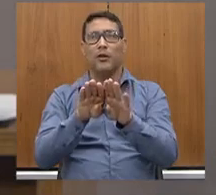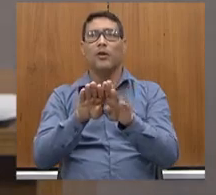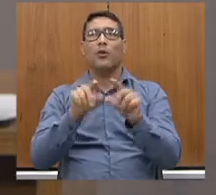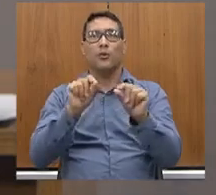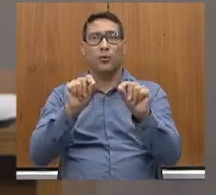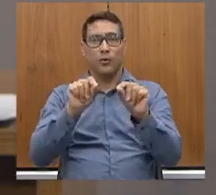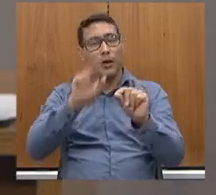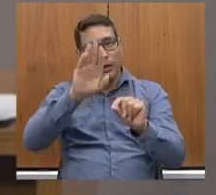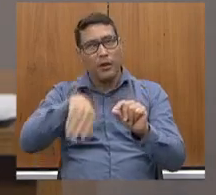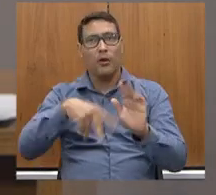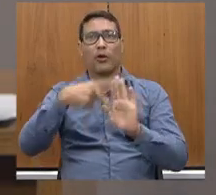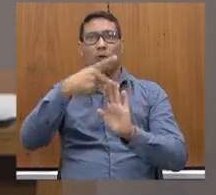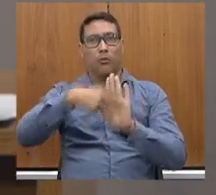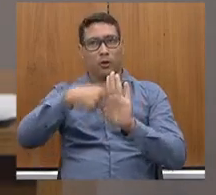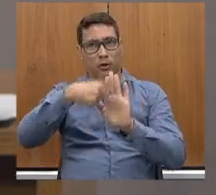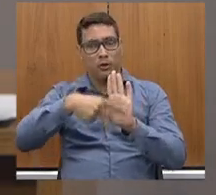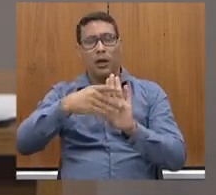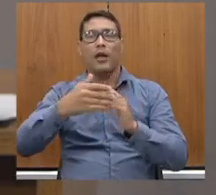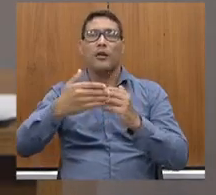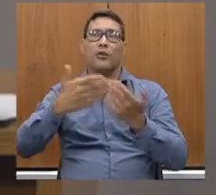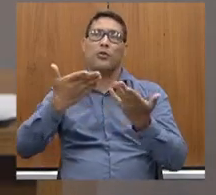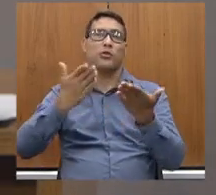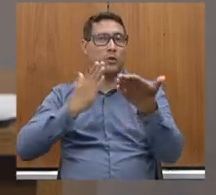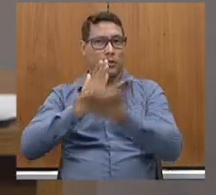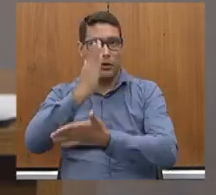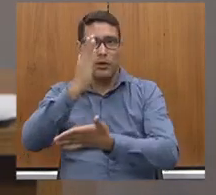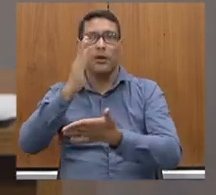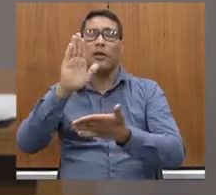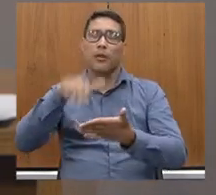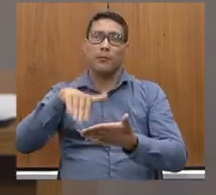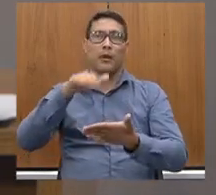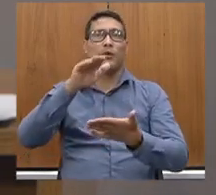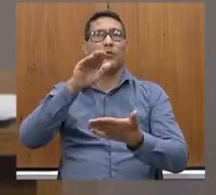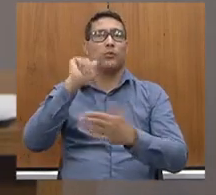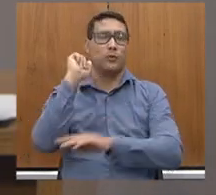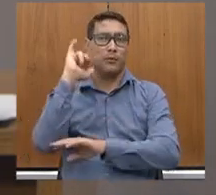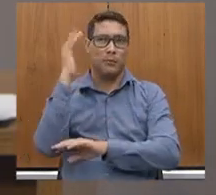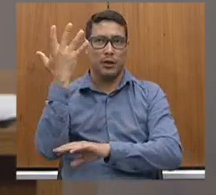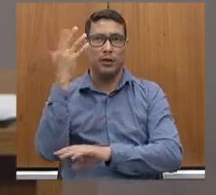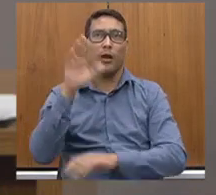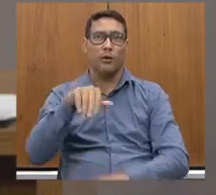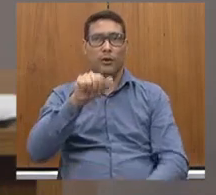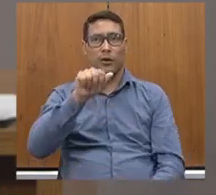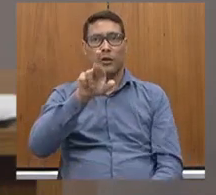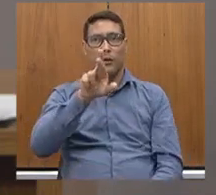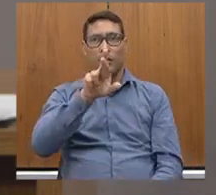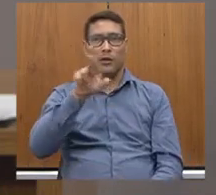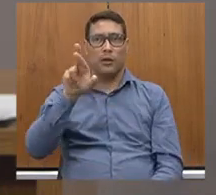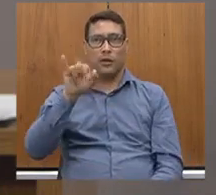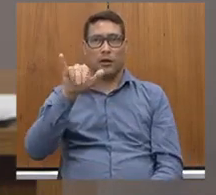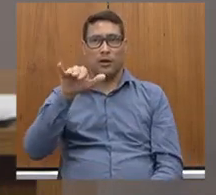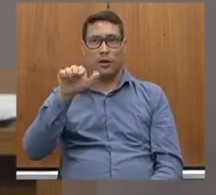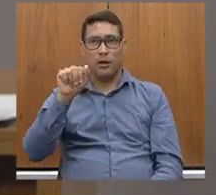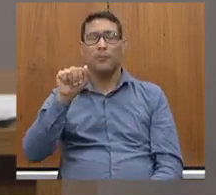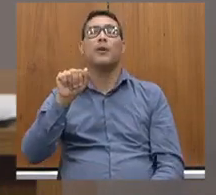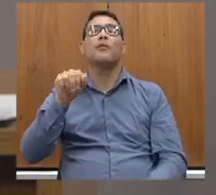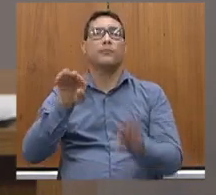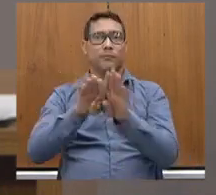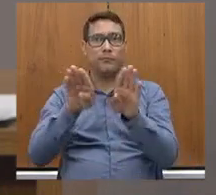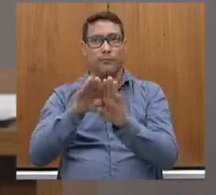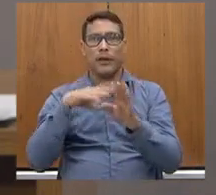processo de licenciamento ambiental e a RIMA e demais obrigações